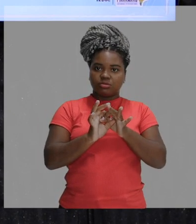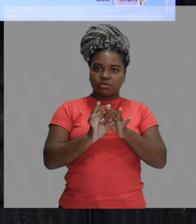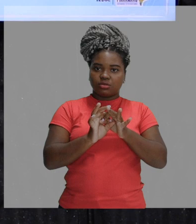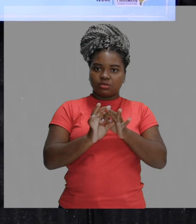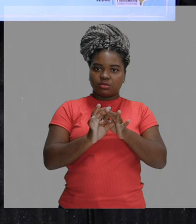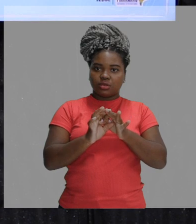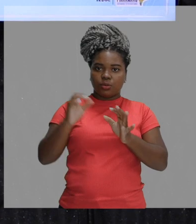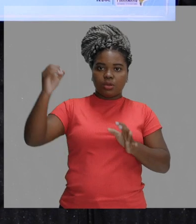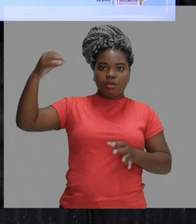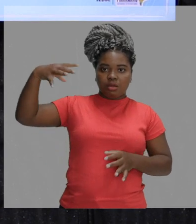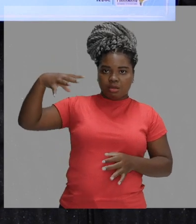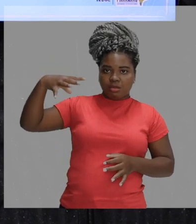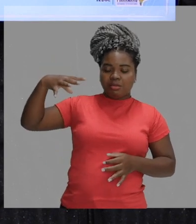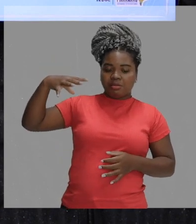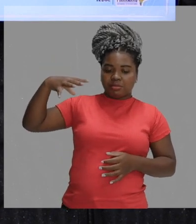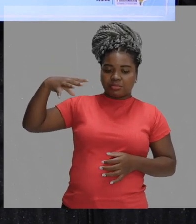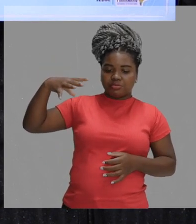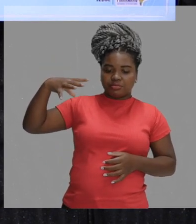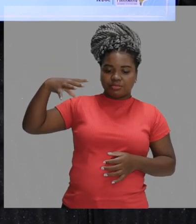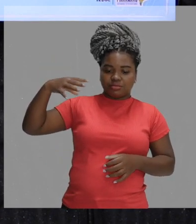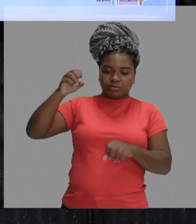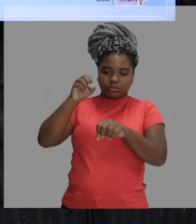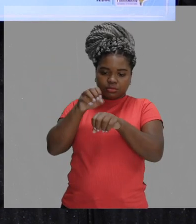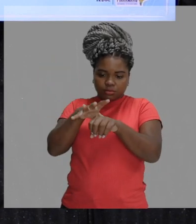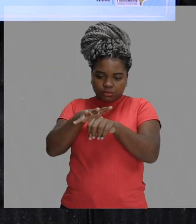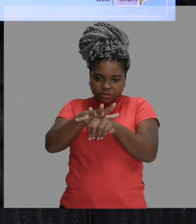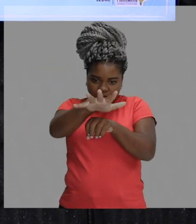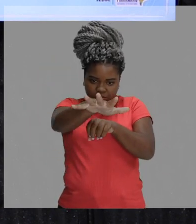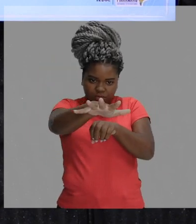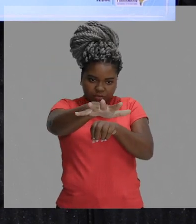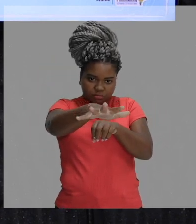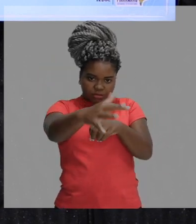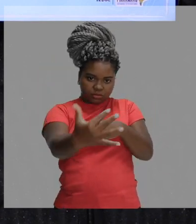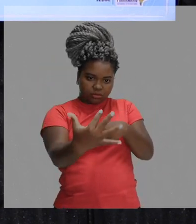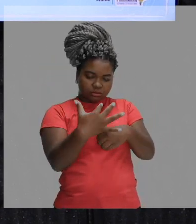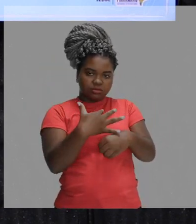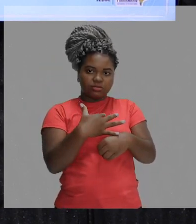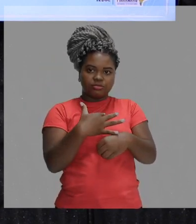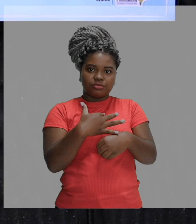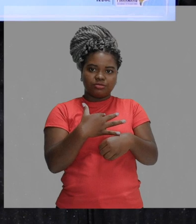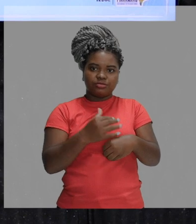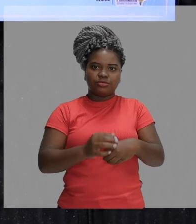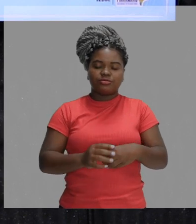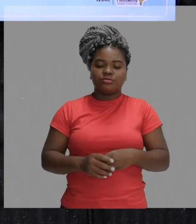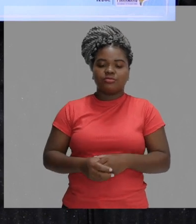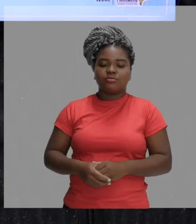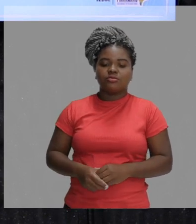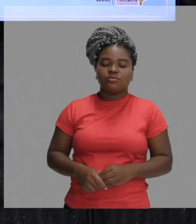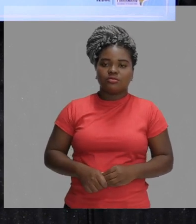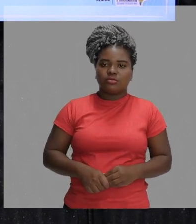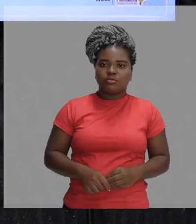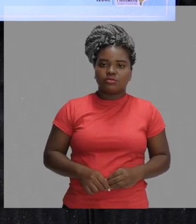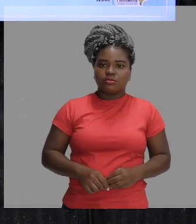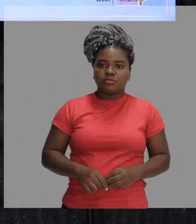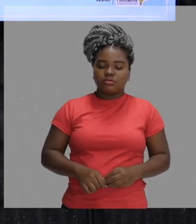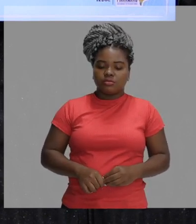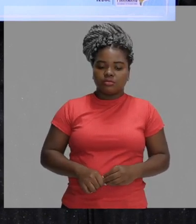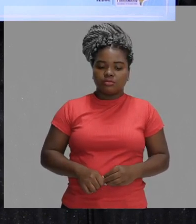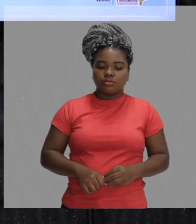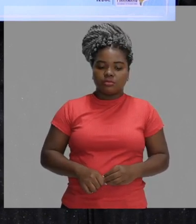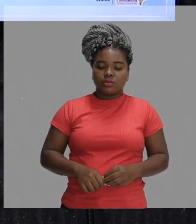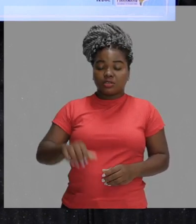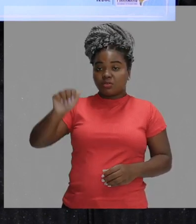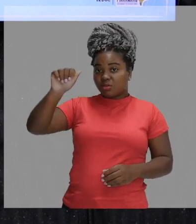Ok? Então, ele não está falando do sentido de propagação desse raio. Ok? Então,